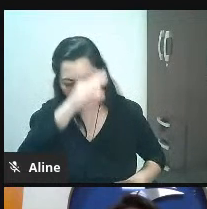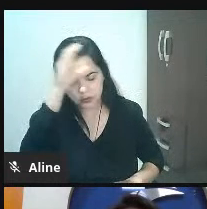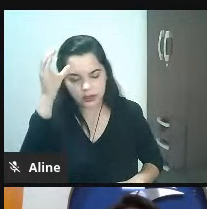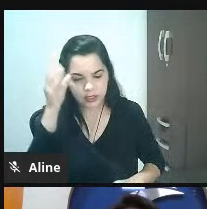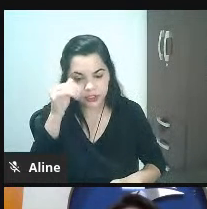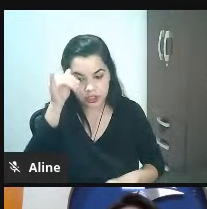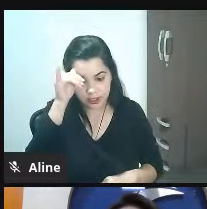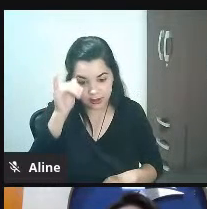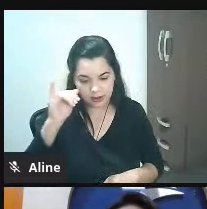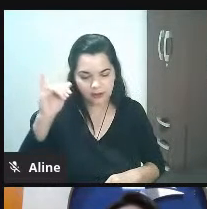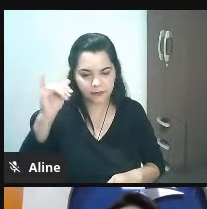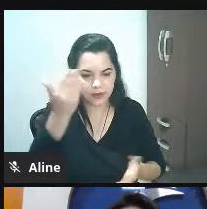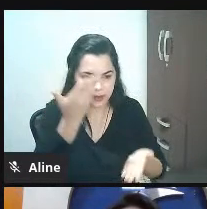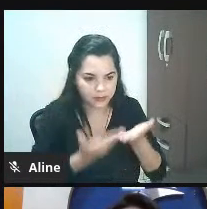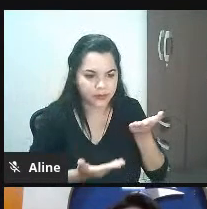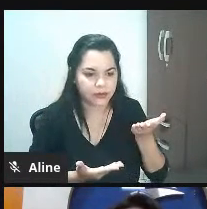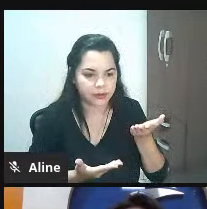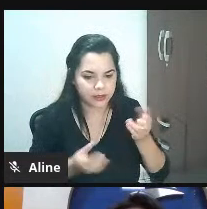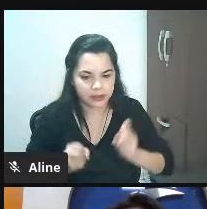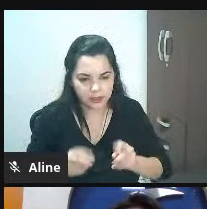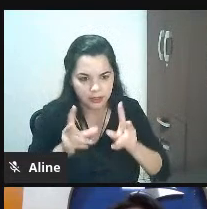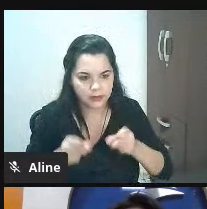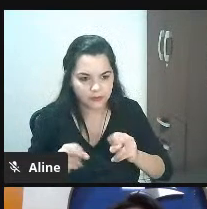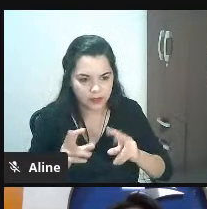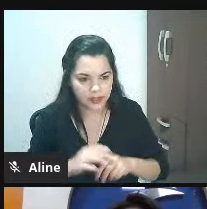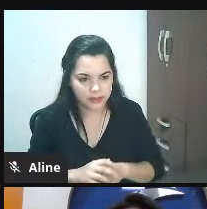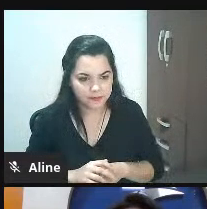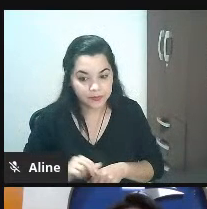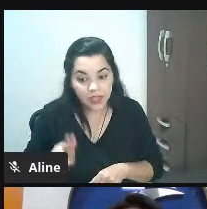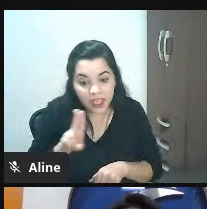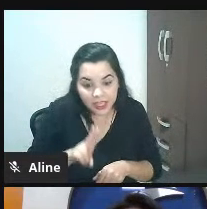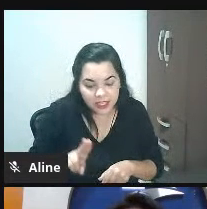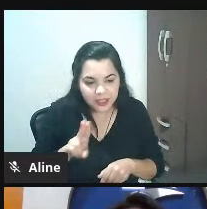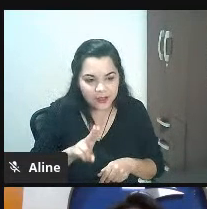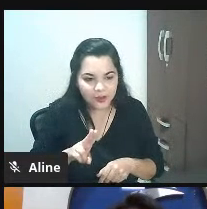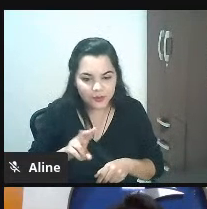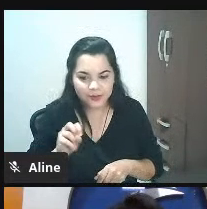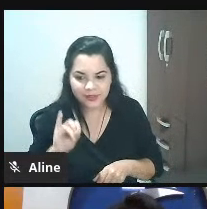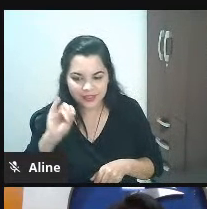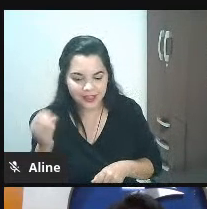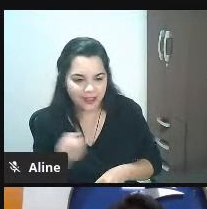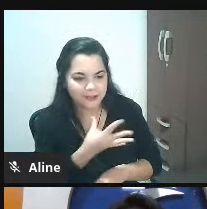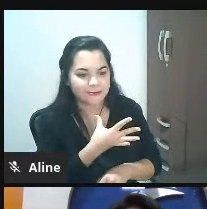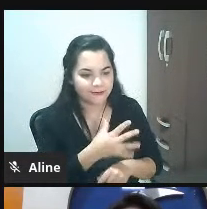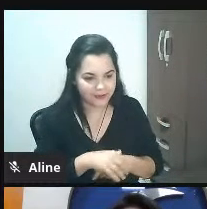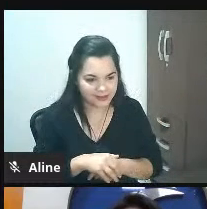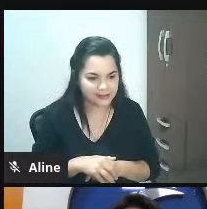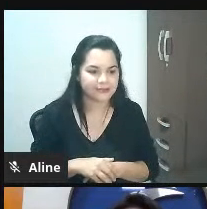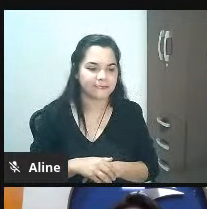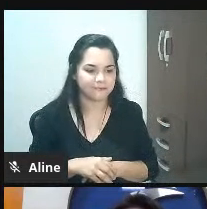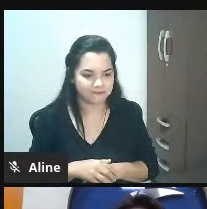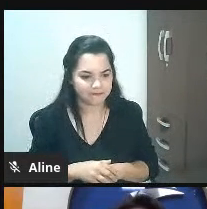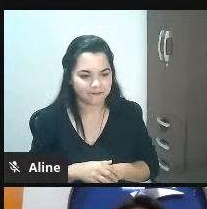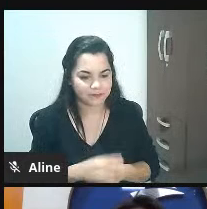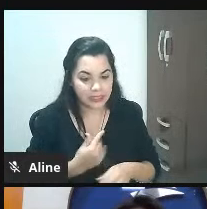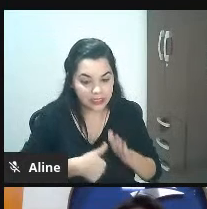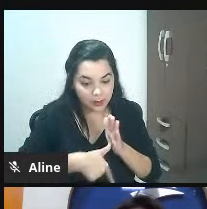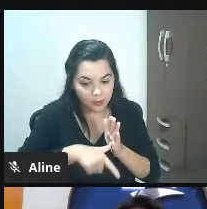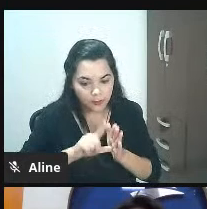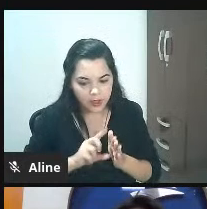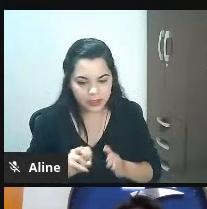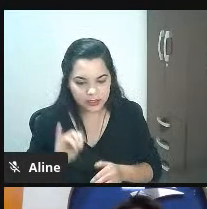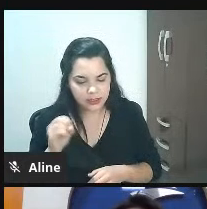perder vento e utilizar a inovação né William sim quer dizer antes da inovação